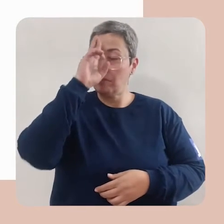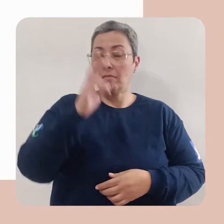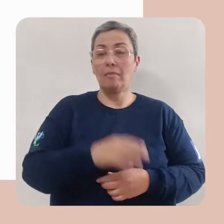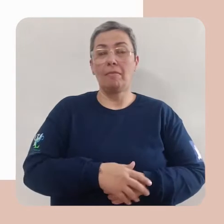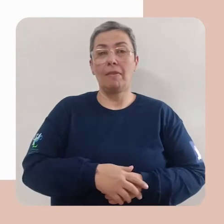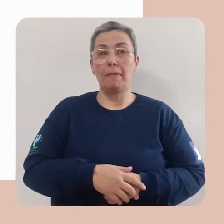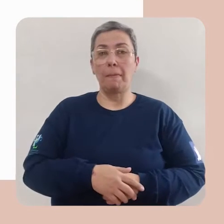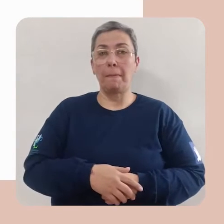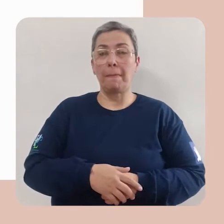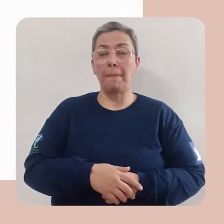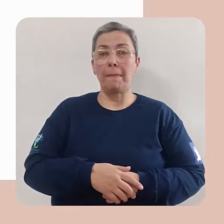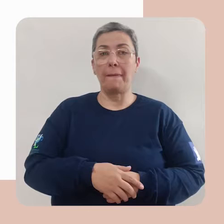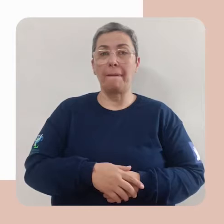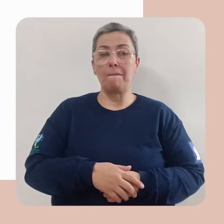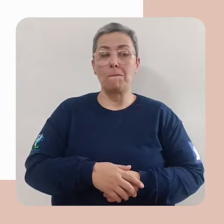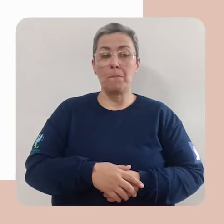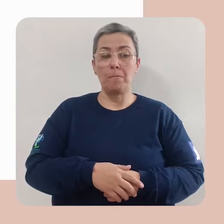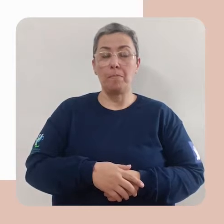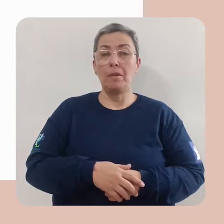Meio-dia,